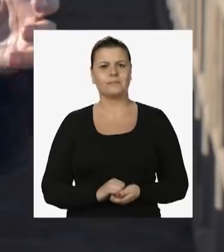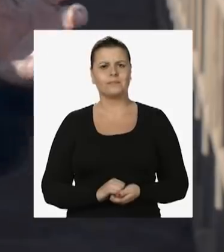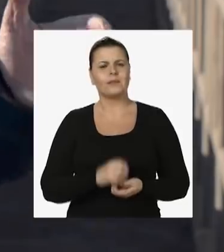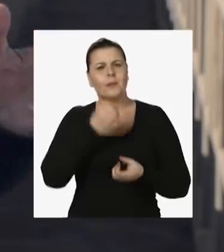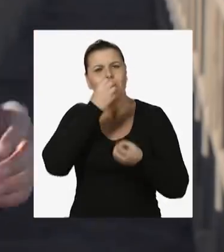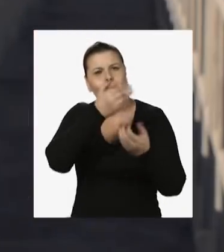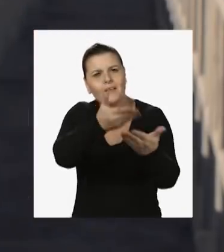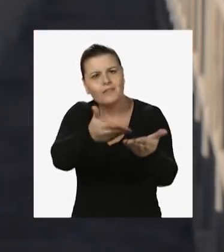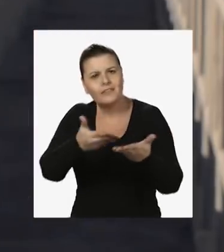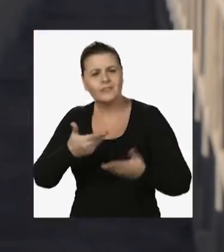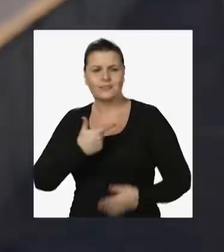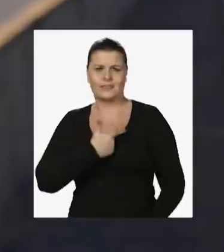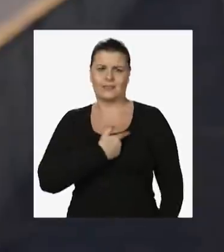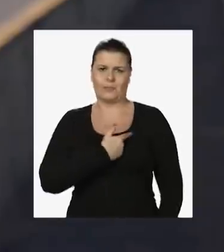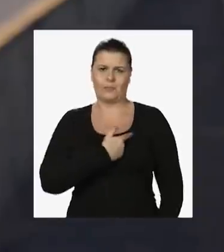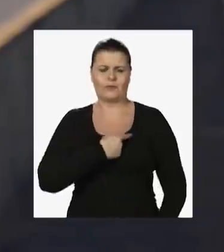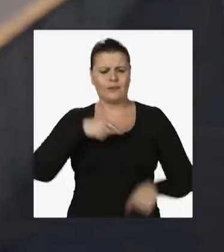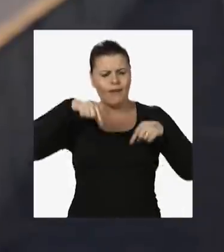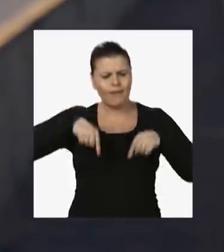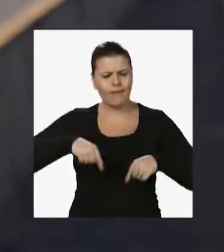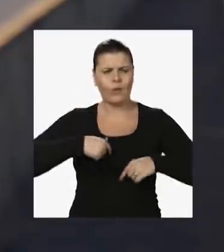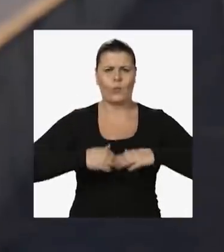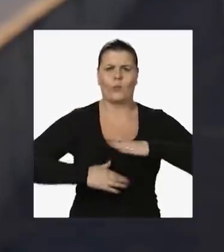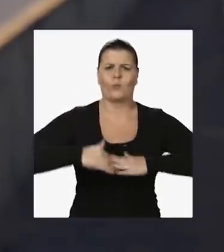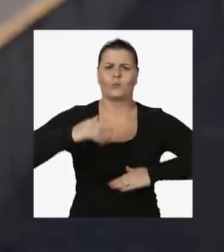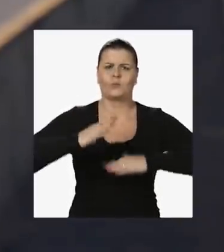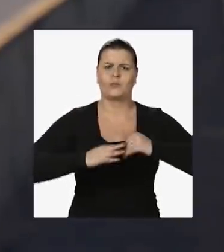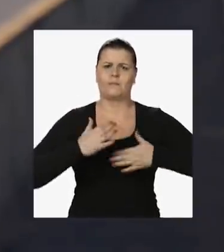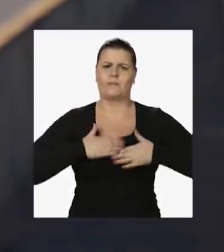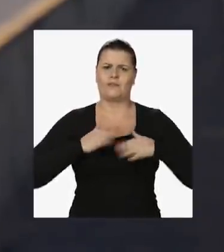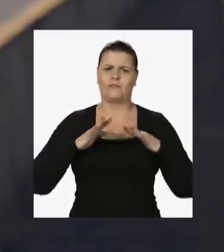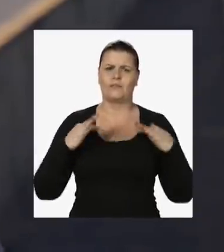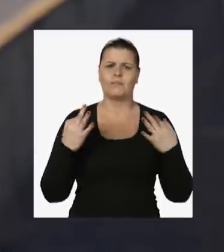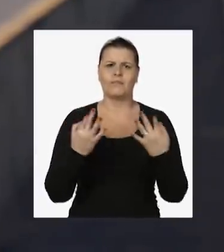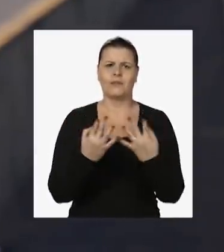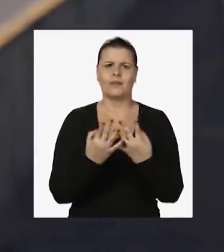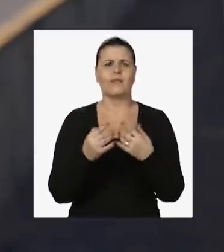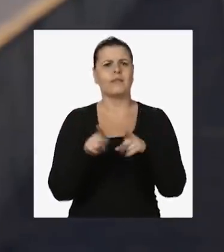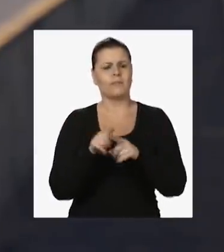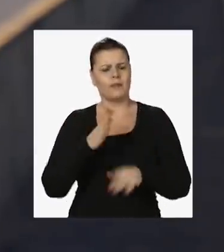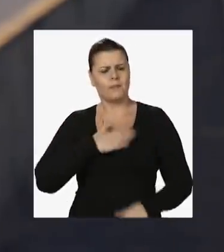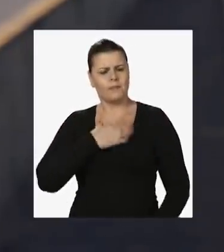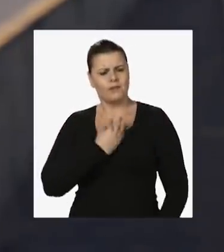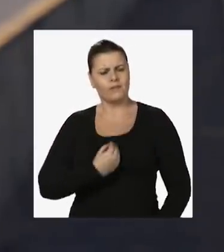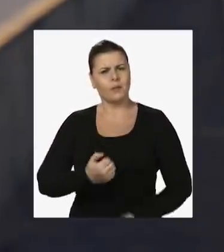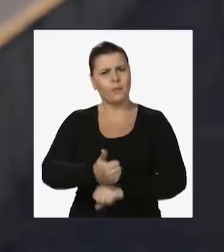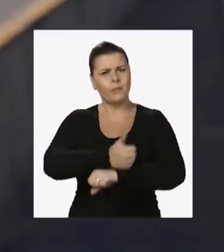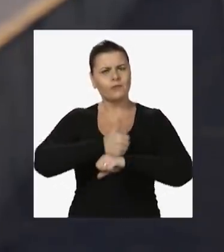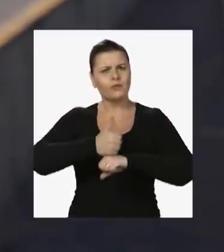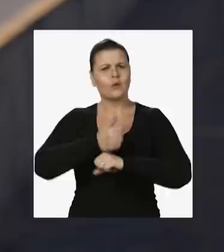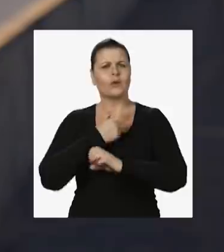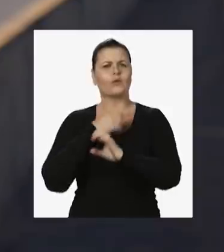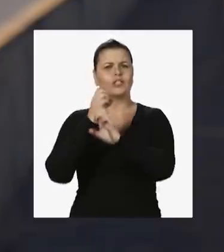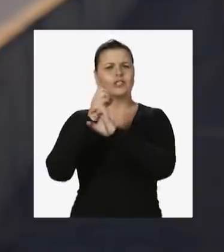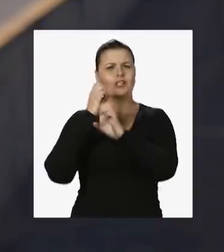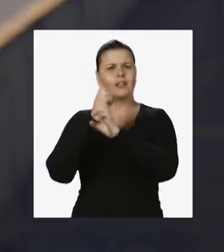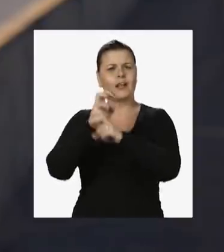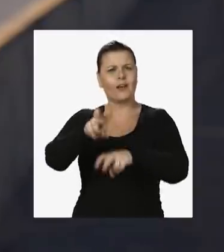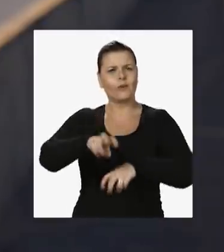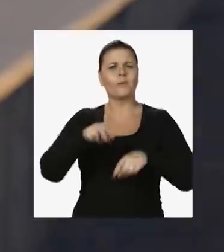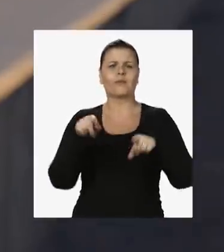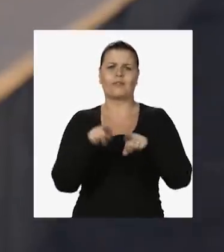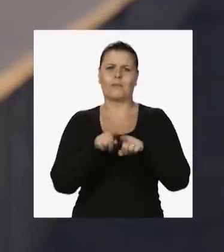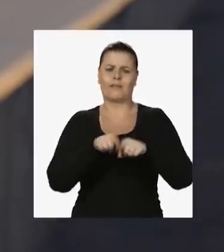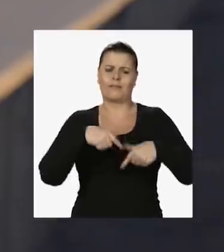Bem-vindos a São Borja. Aqui, constituí família, a minha vida profissional como engenheiro agrônomo e